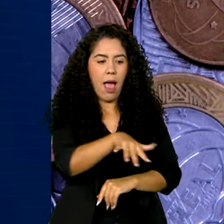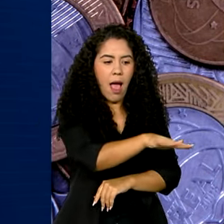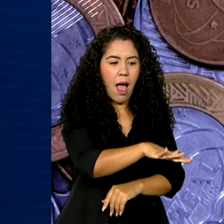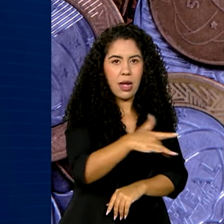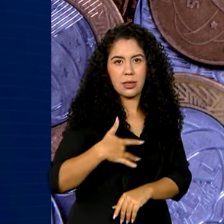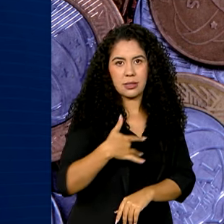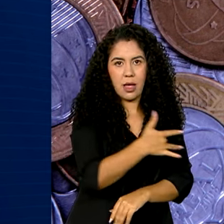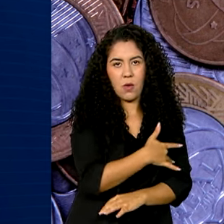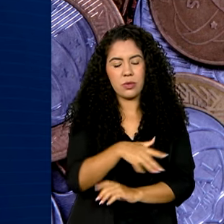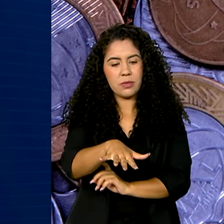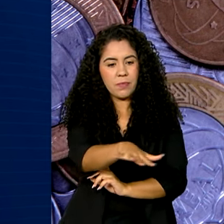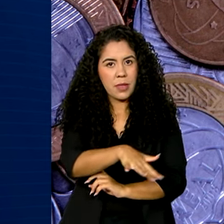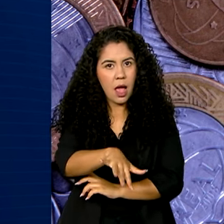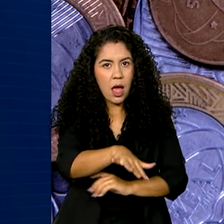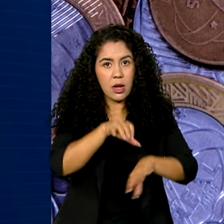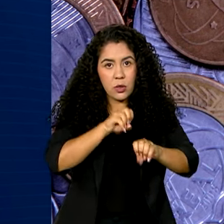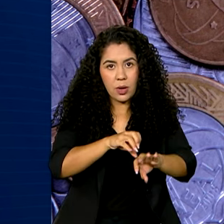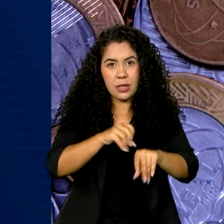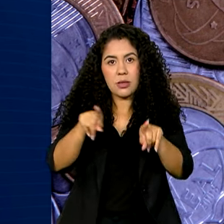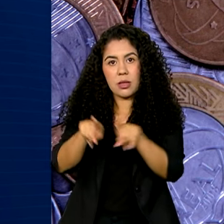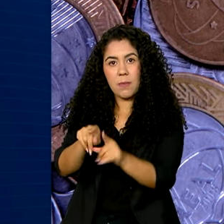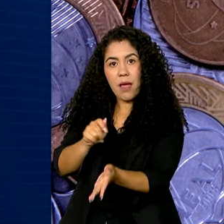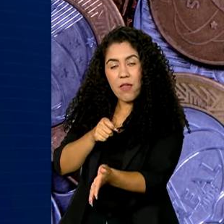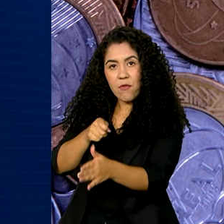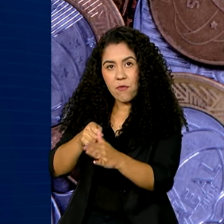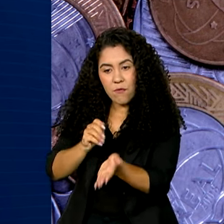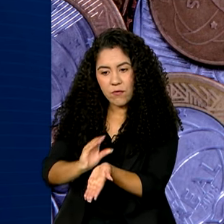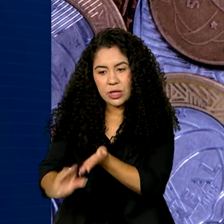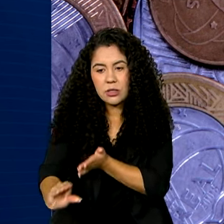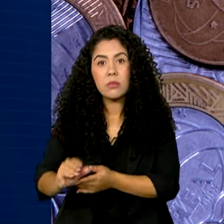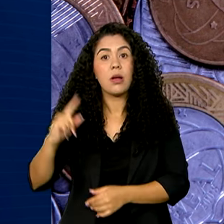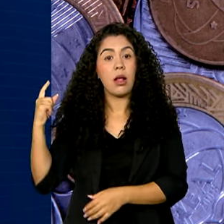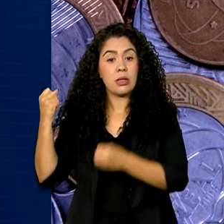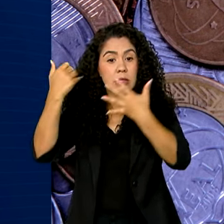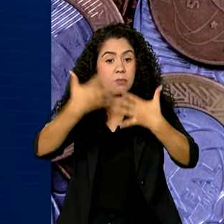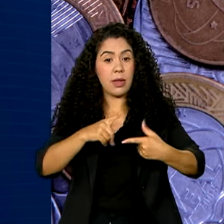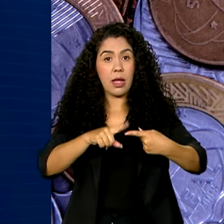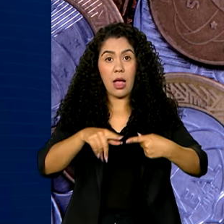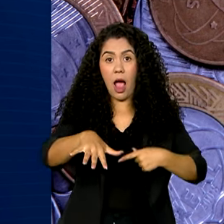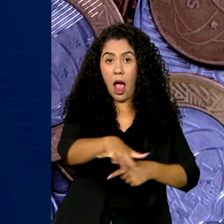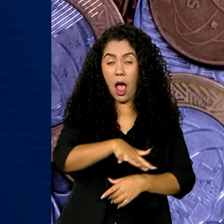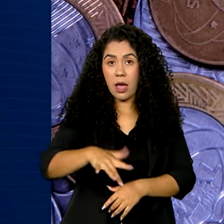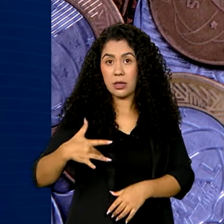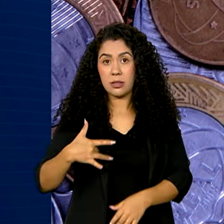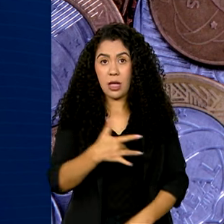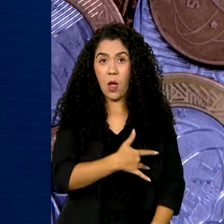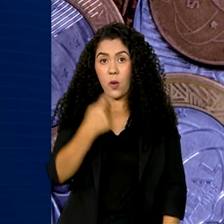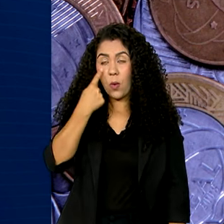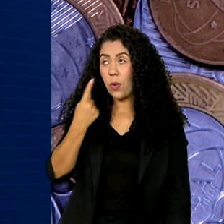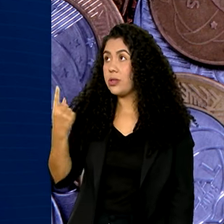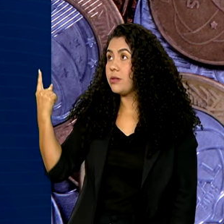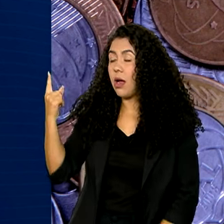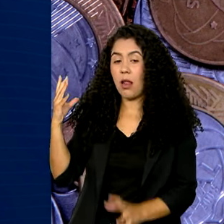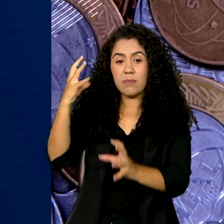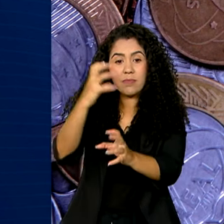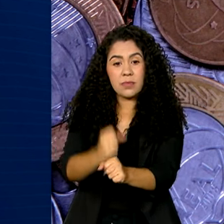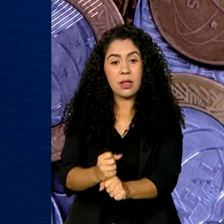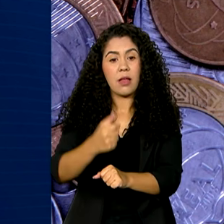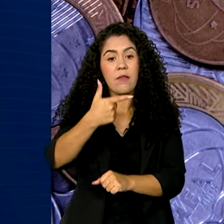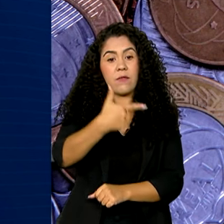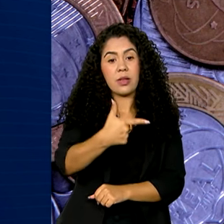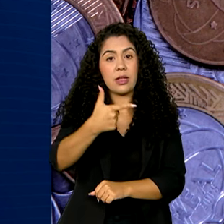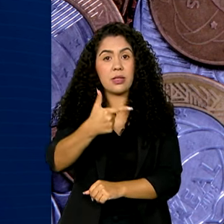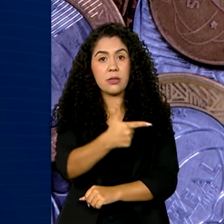educação e investimentos. Na área da saúde, os recursos devem ser de R 227,8